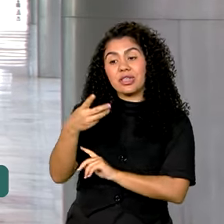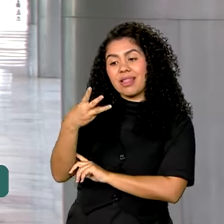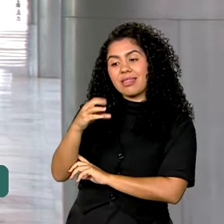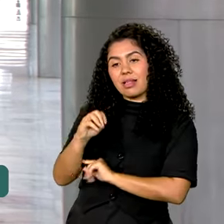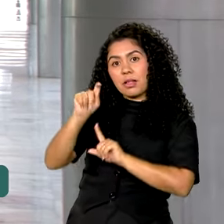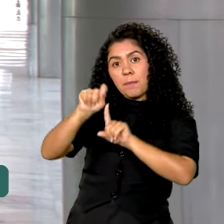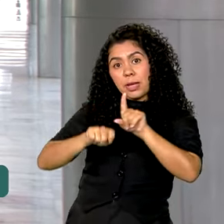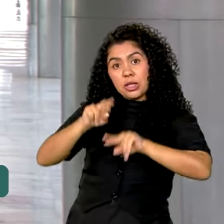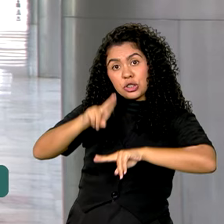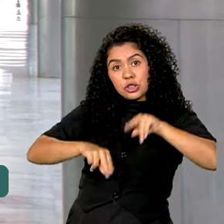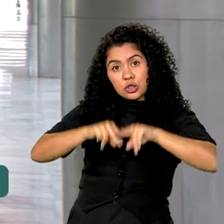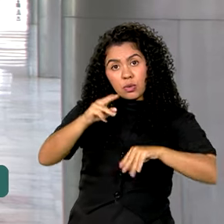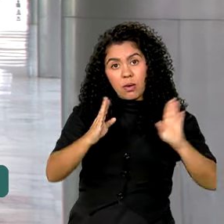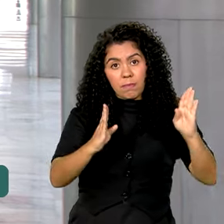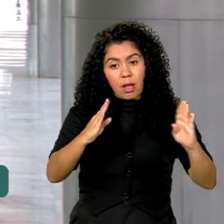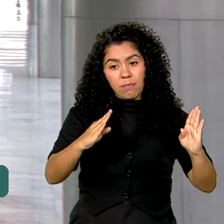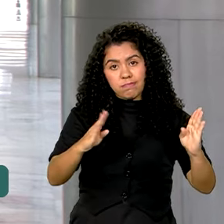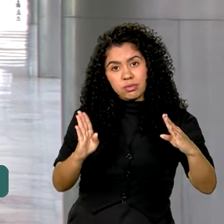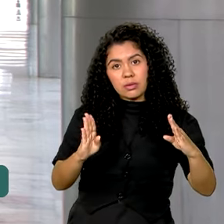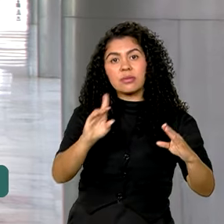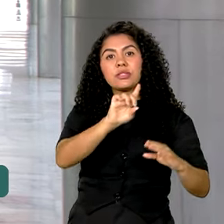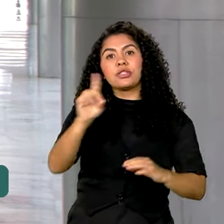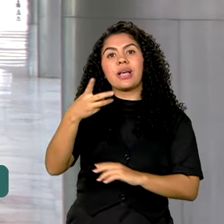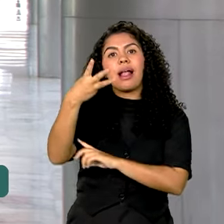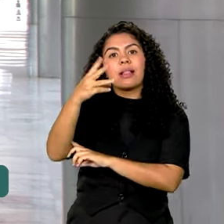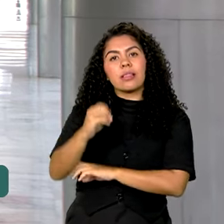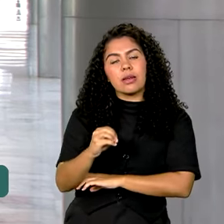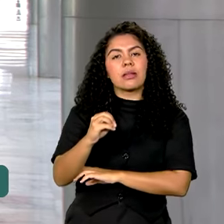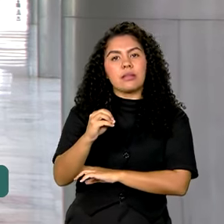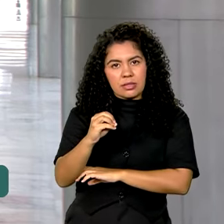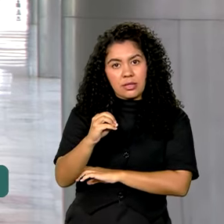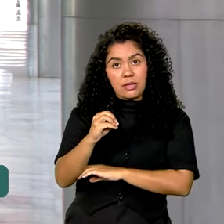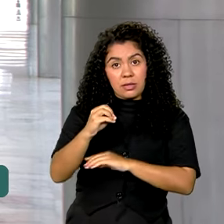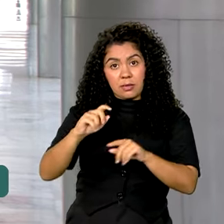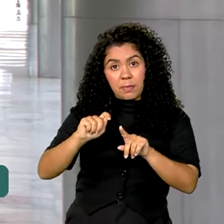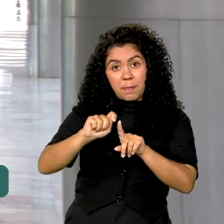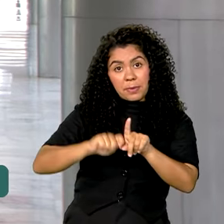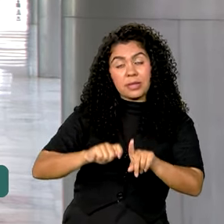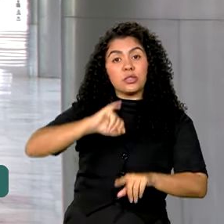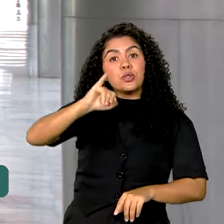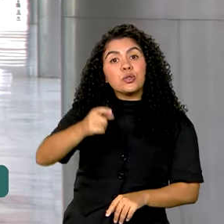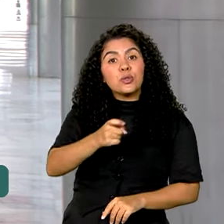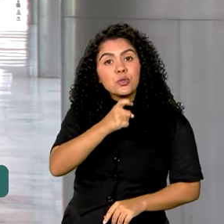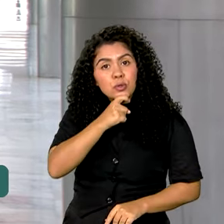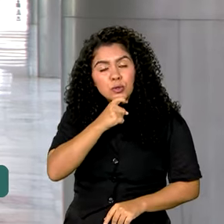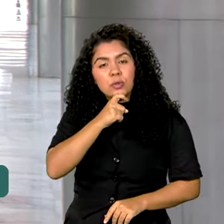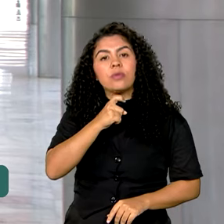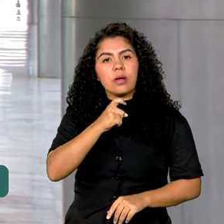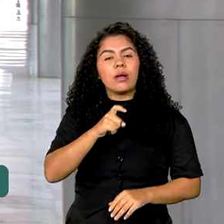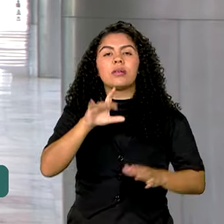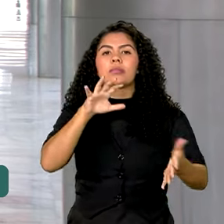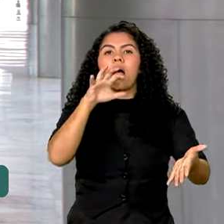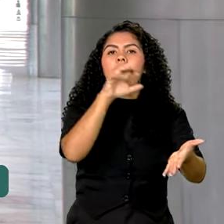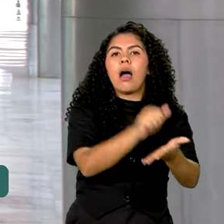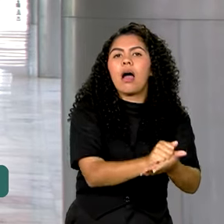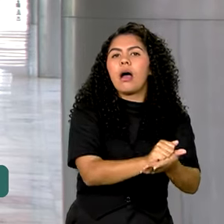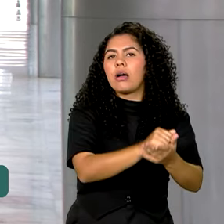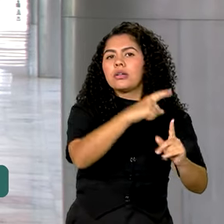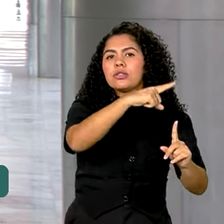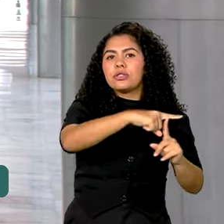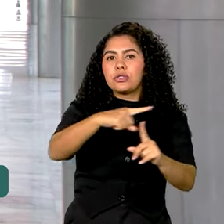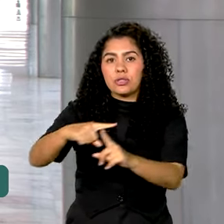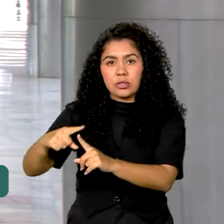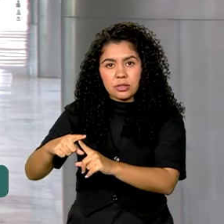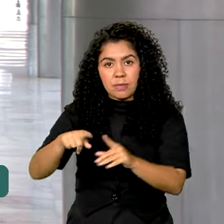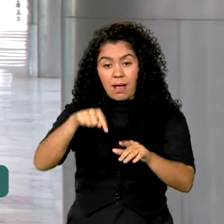junho, mas foi prorrogado até o próximo dia 6 de julho. Devem ser inscritas somente atividades realizadas neste